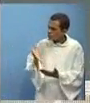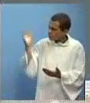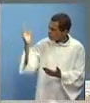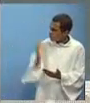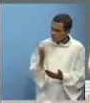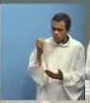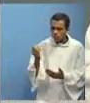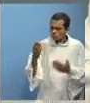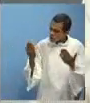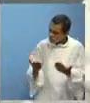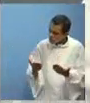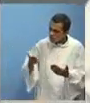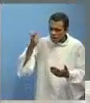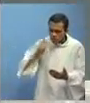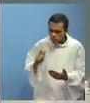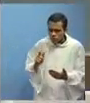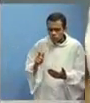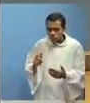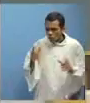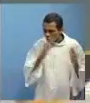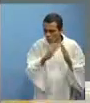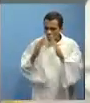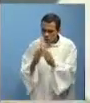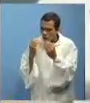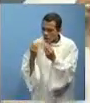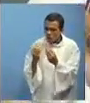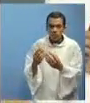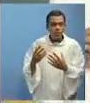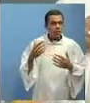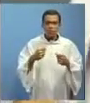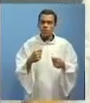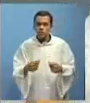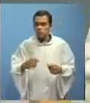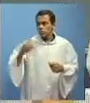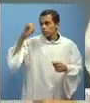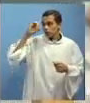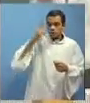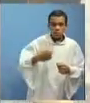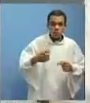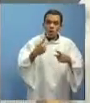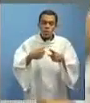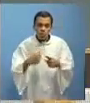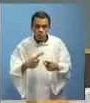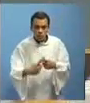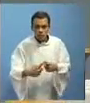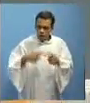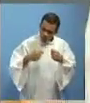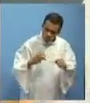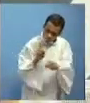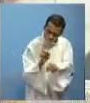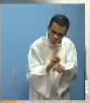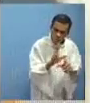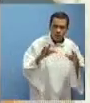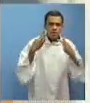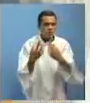enquanto ele tiver perigo, você tem que estar cuidando dele, a família é sagrada, a sagrada família nos